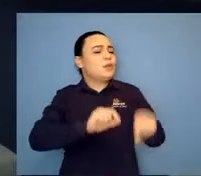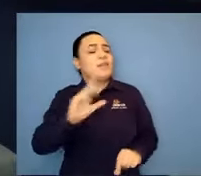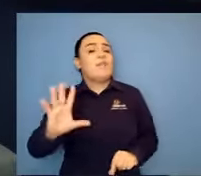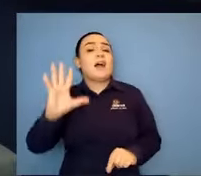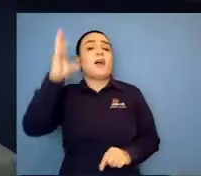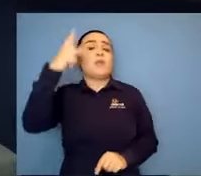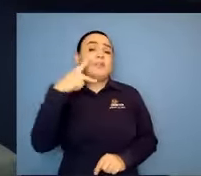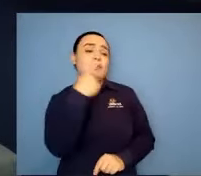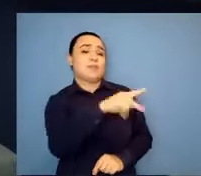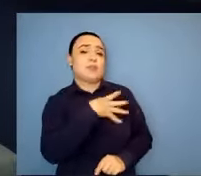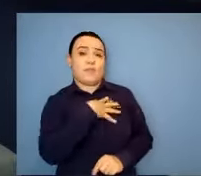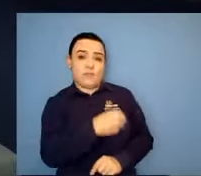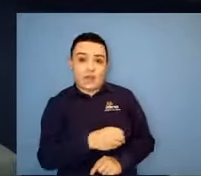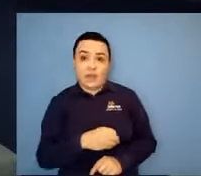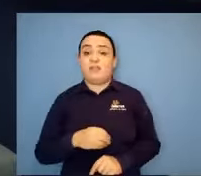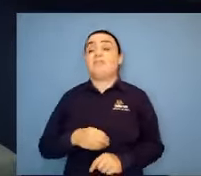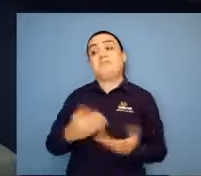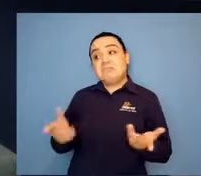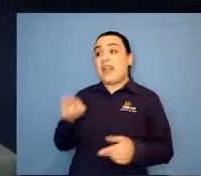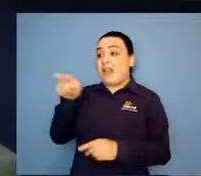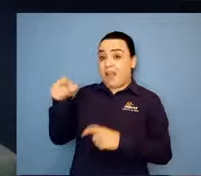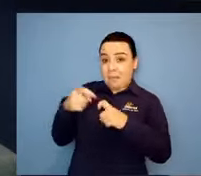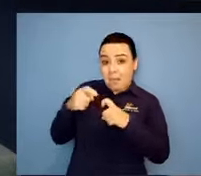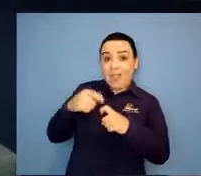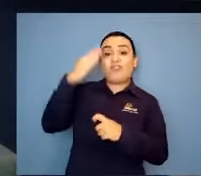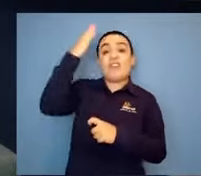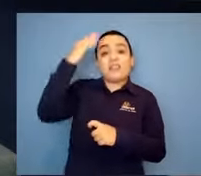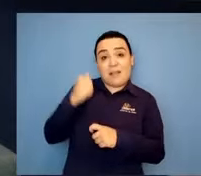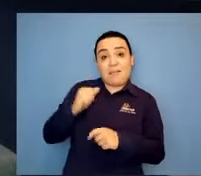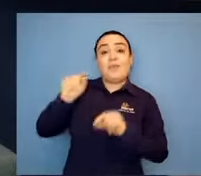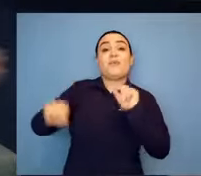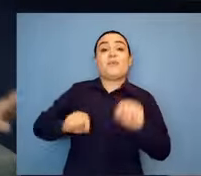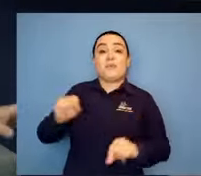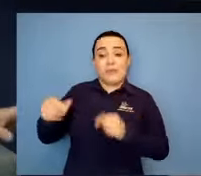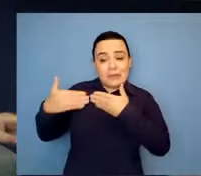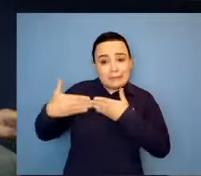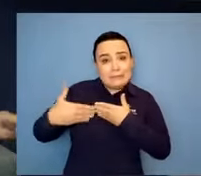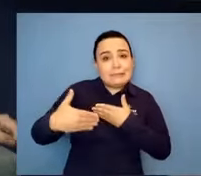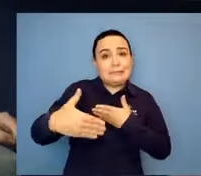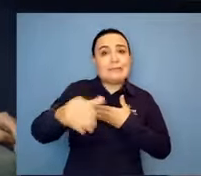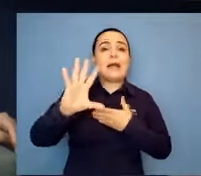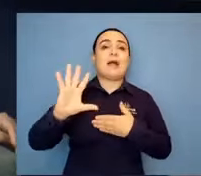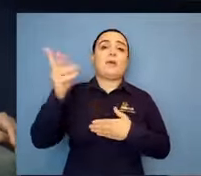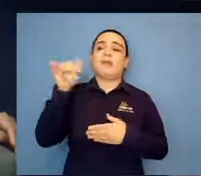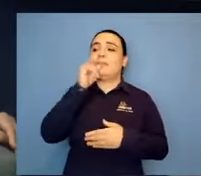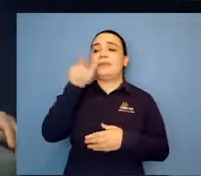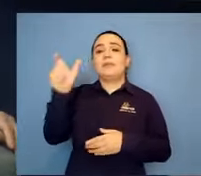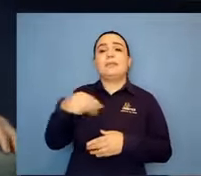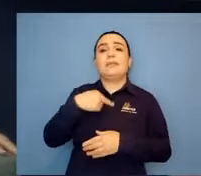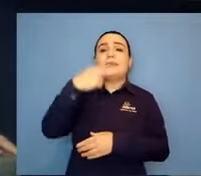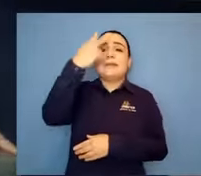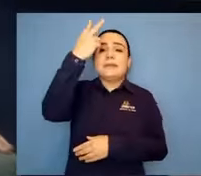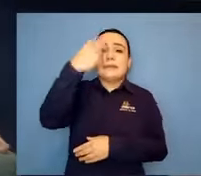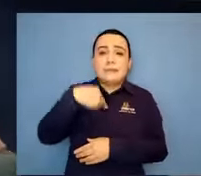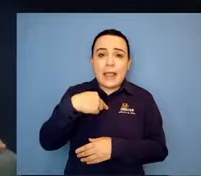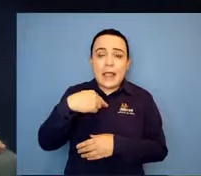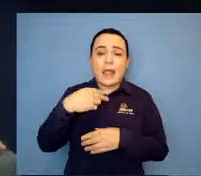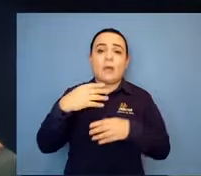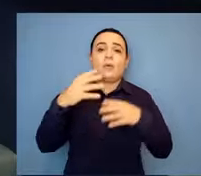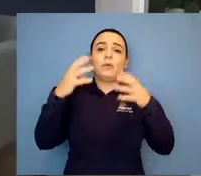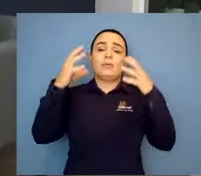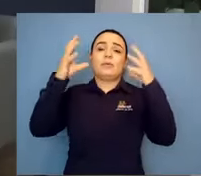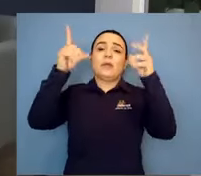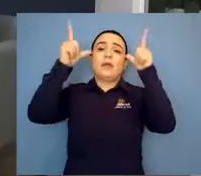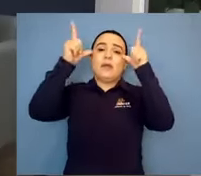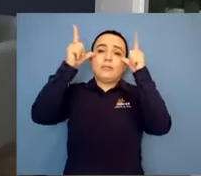criei um blog. Então, eu ficava no hospital com notebook e criei um blog do zero. E existe até hoje... Como é que chama o